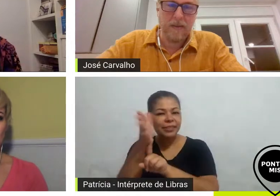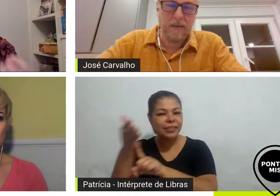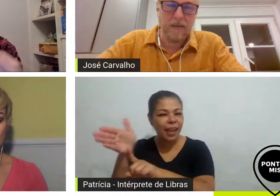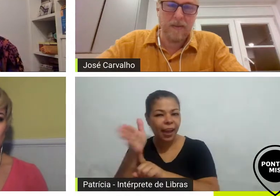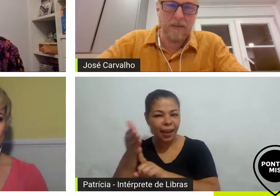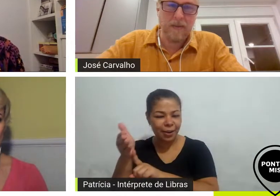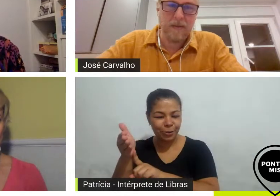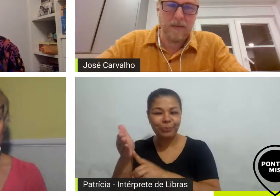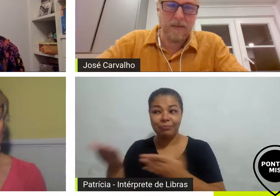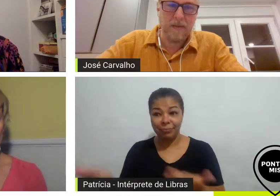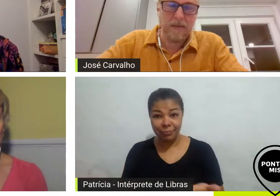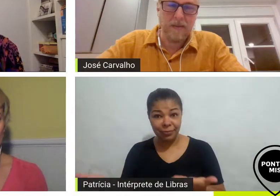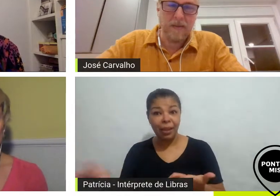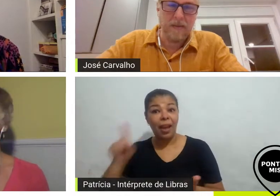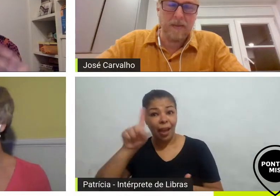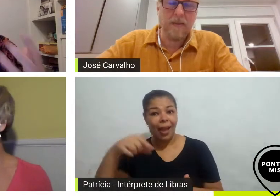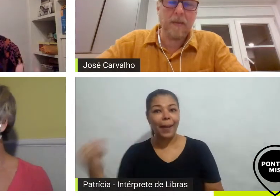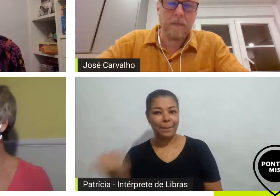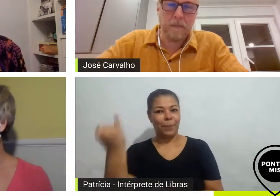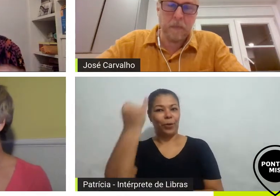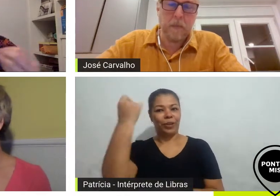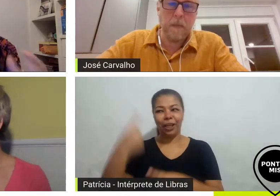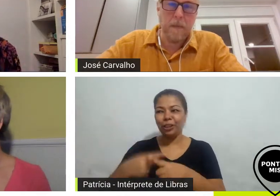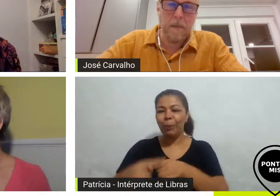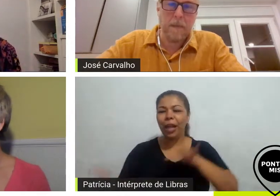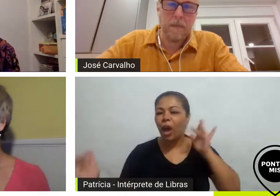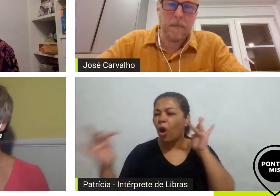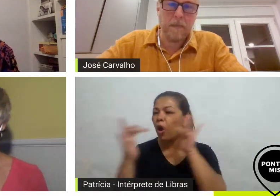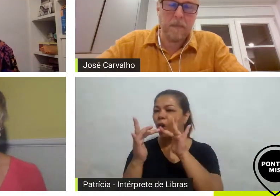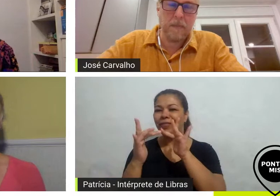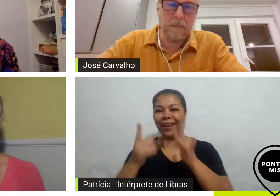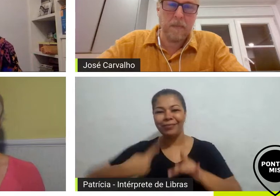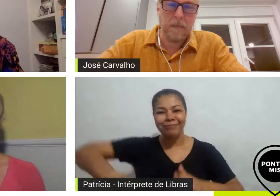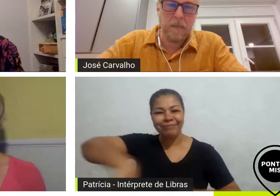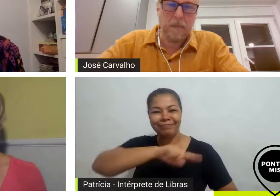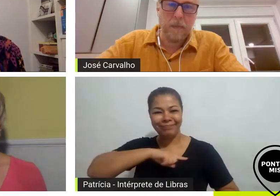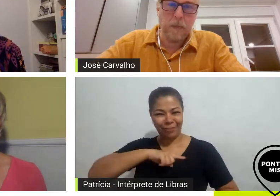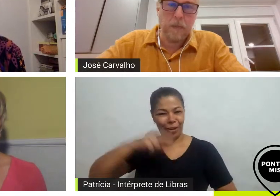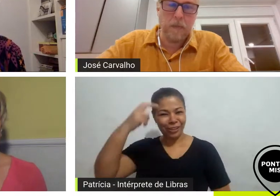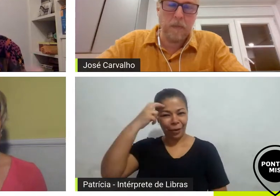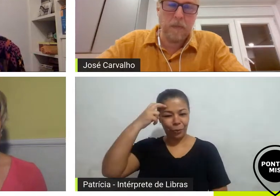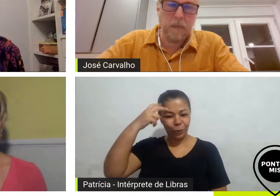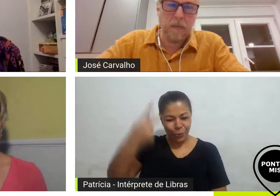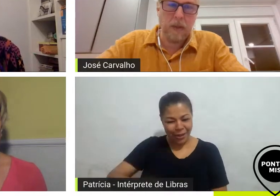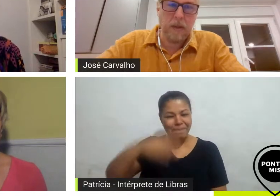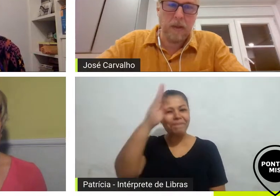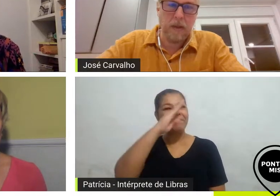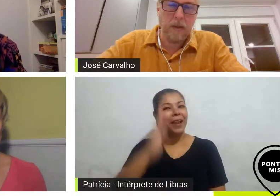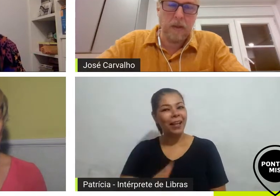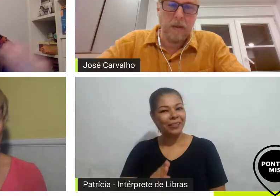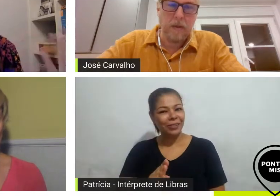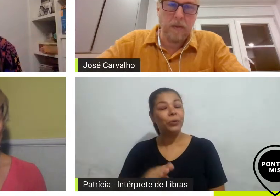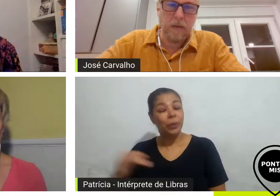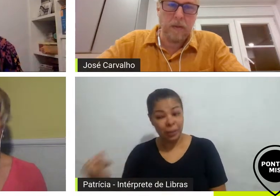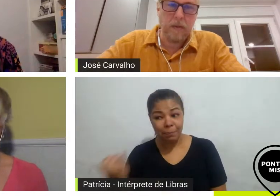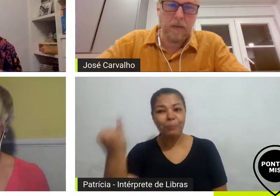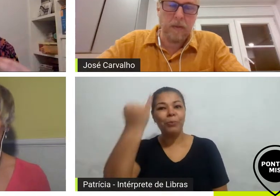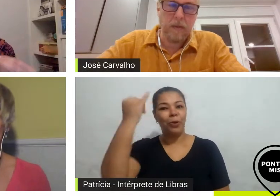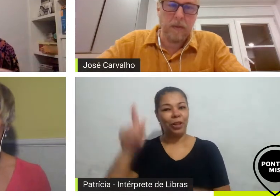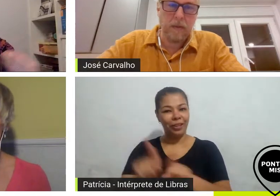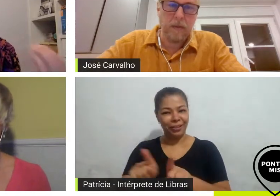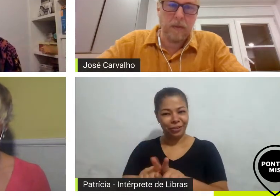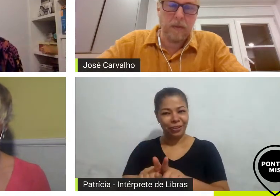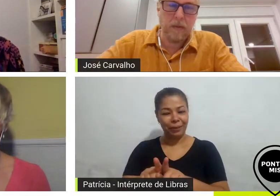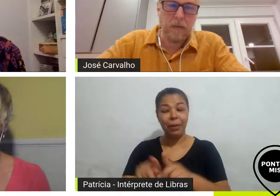contato com o que é nosso de uma forma muito criativa muito interessante muito forte e por aí o sucesso do